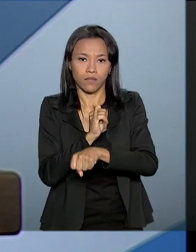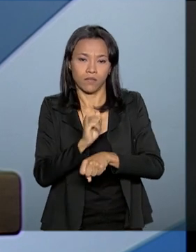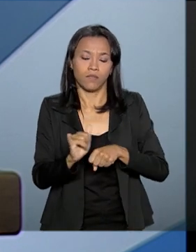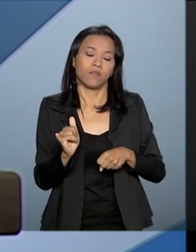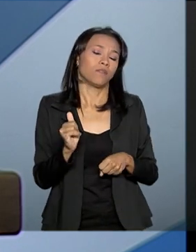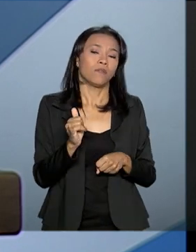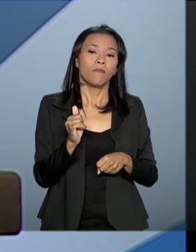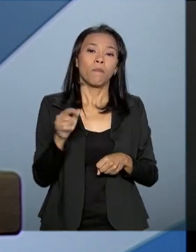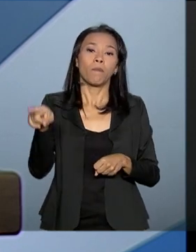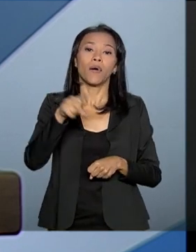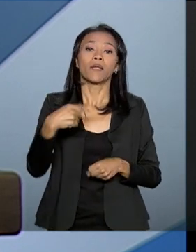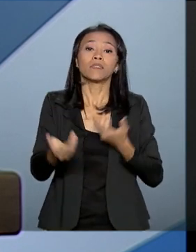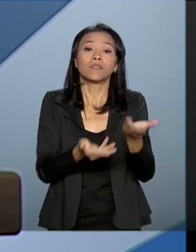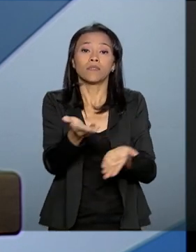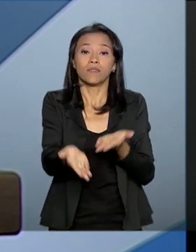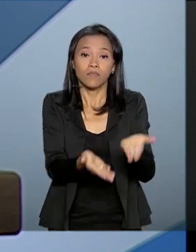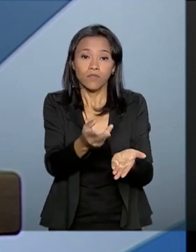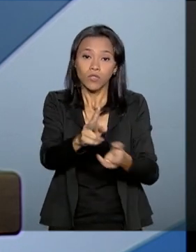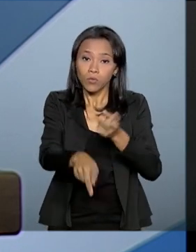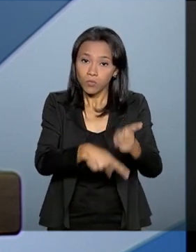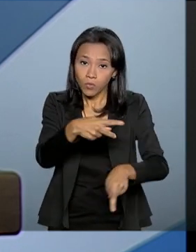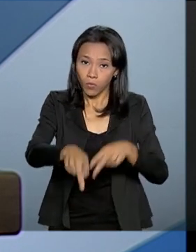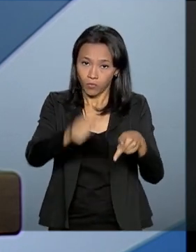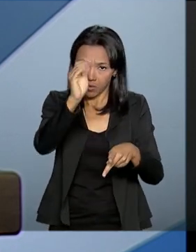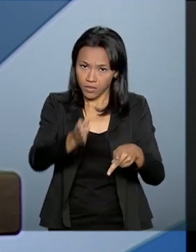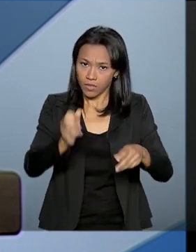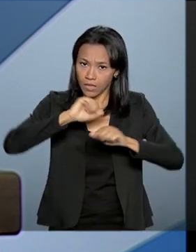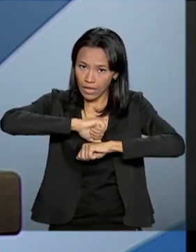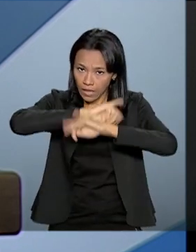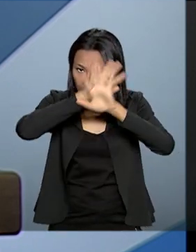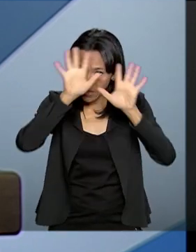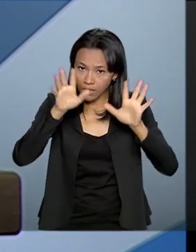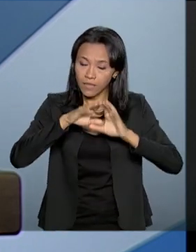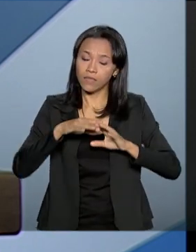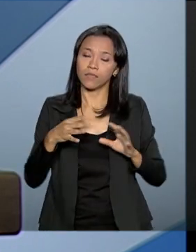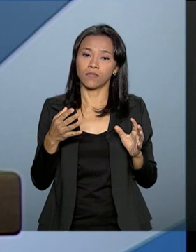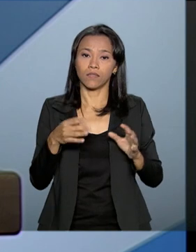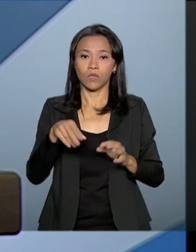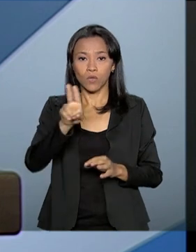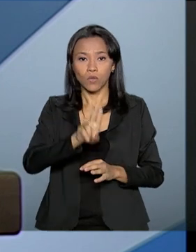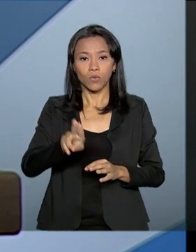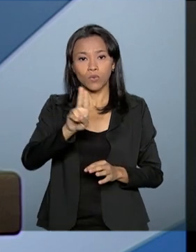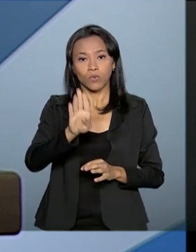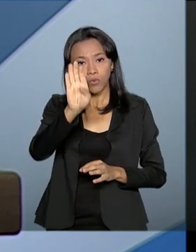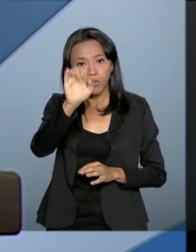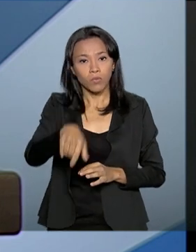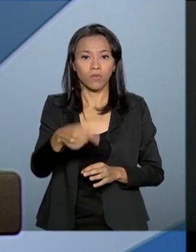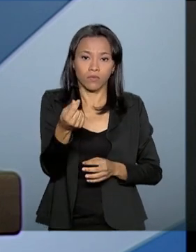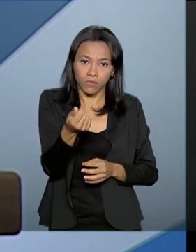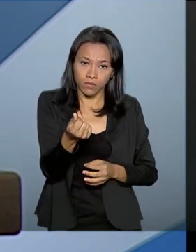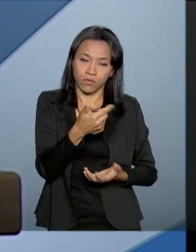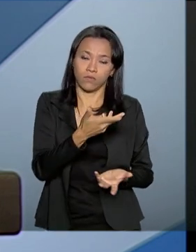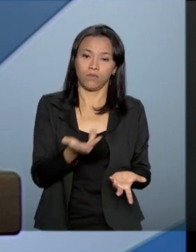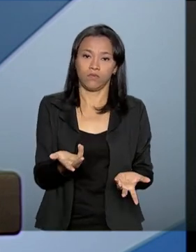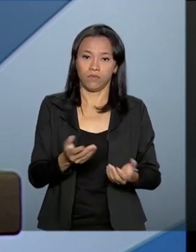para servir a população brasileira melhor. Transparência, eficiência, um bom serviço.